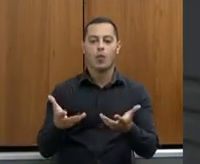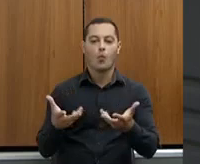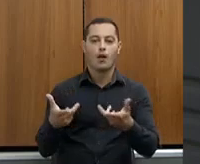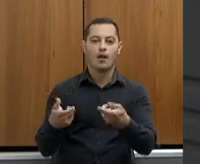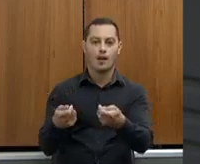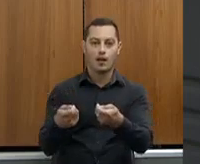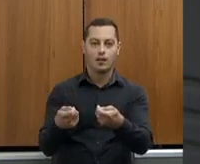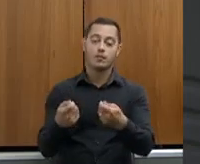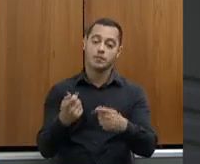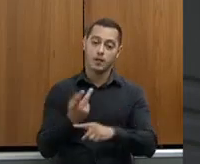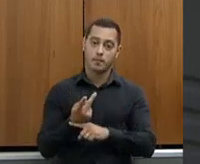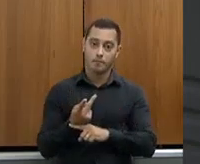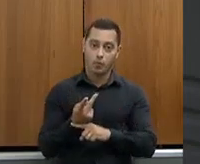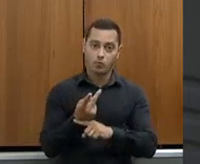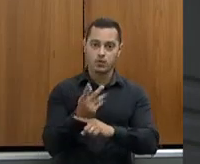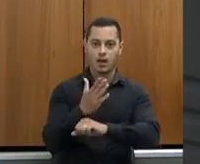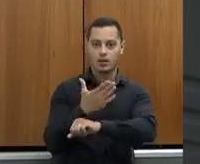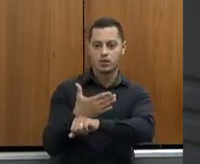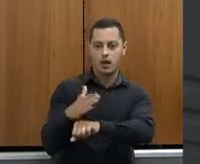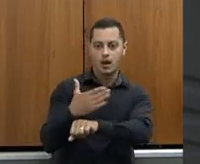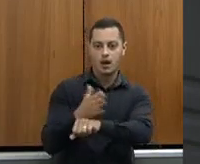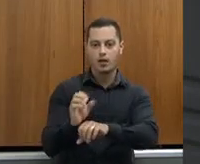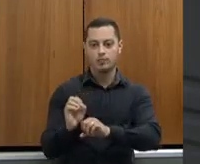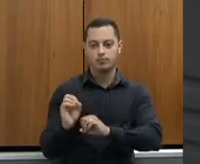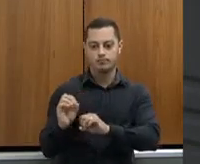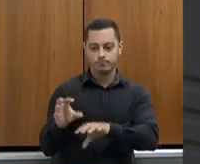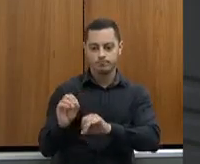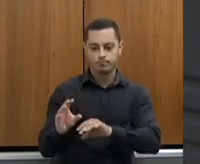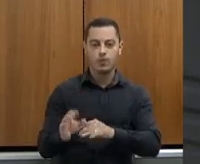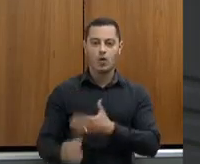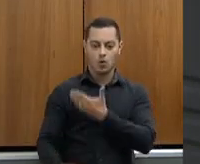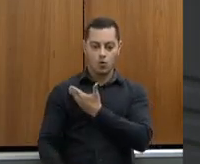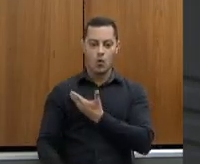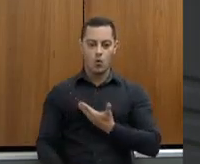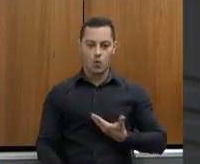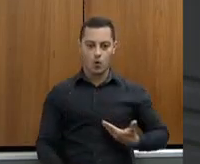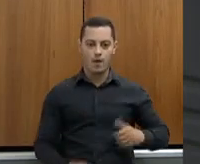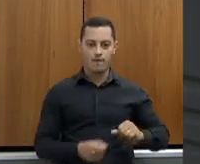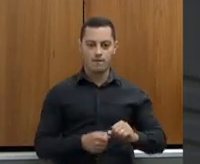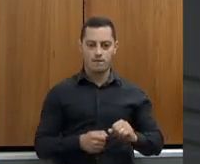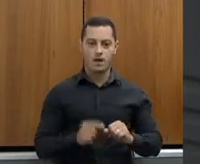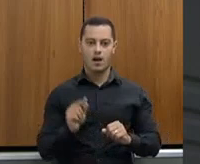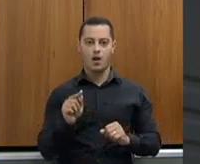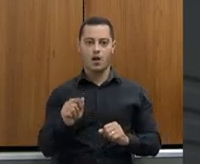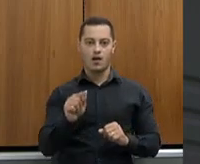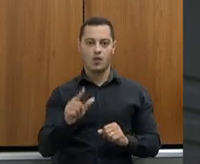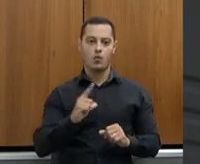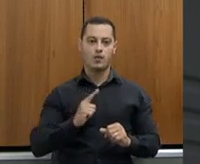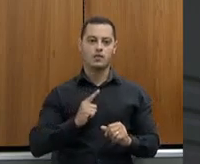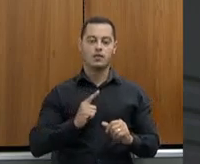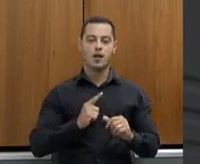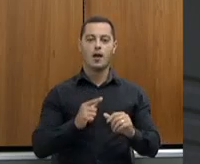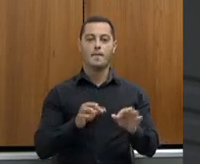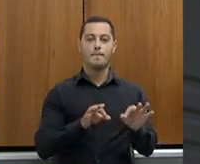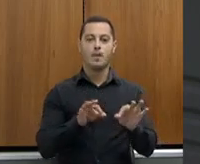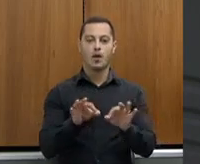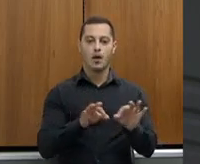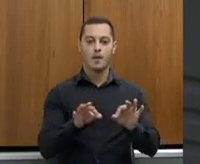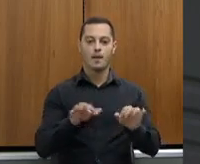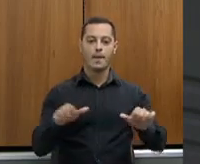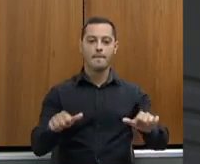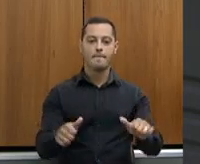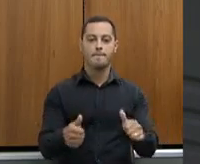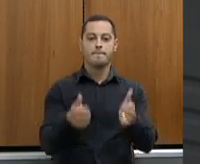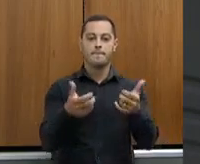a gente tem que buscar qualificar essa mão de obra, e o governo está fazendo isso através desses programas de melhoria da qualidade da mão de obra,